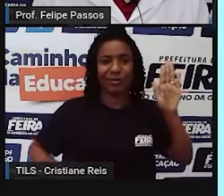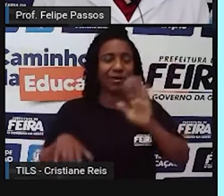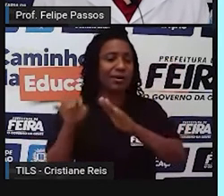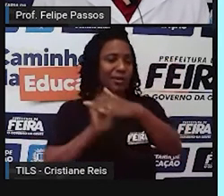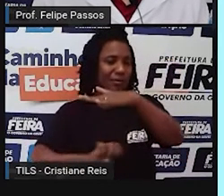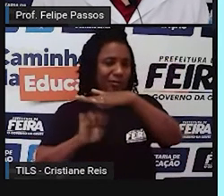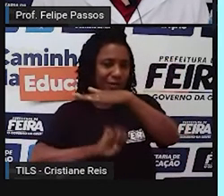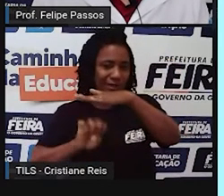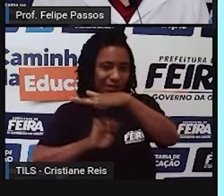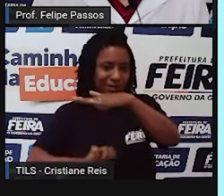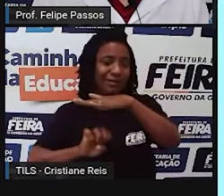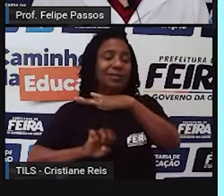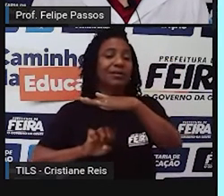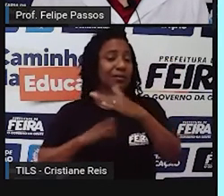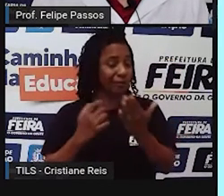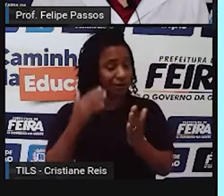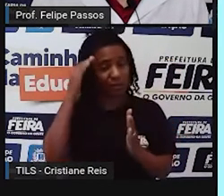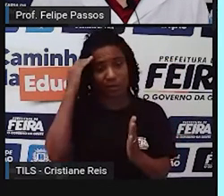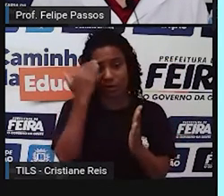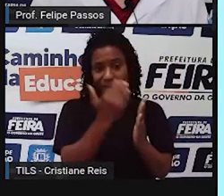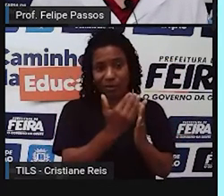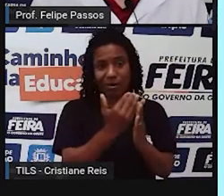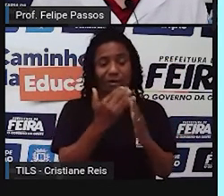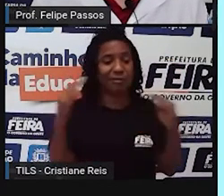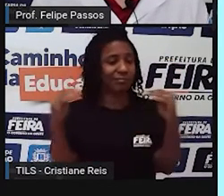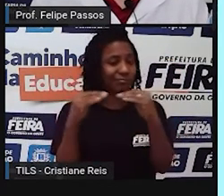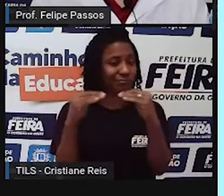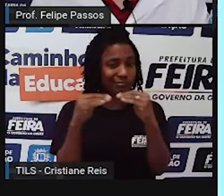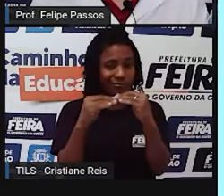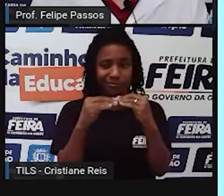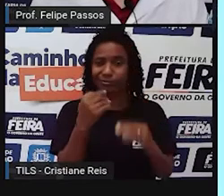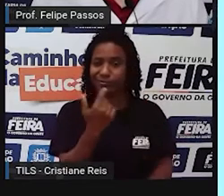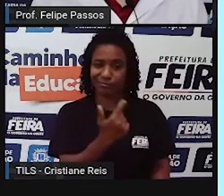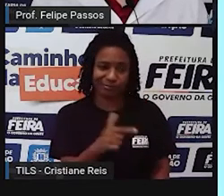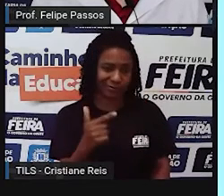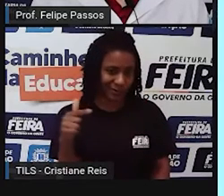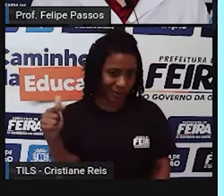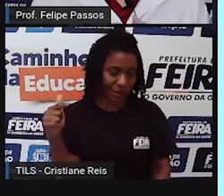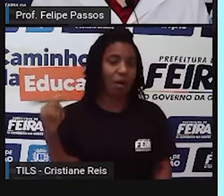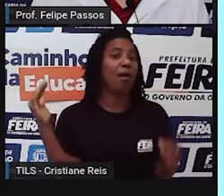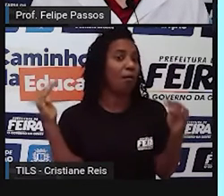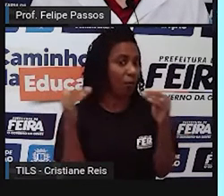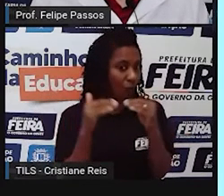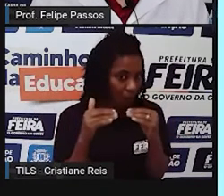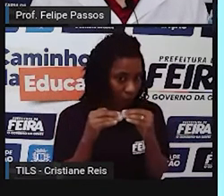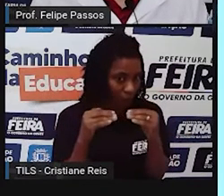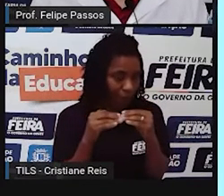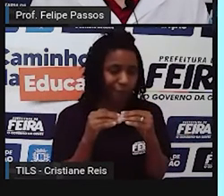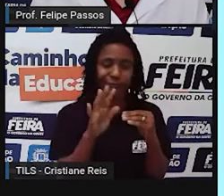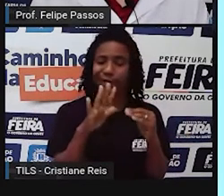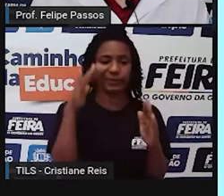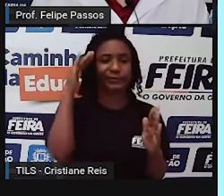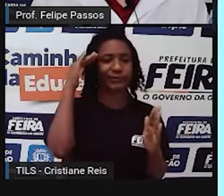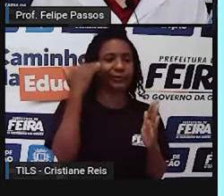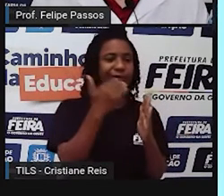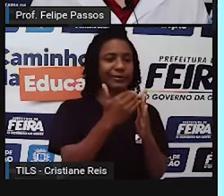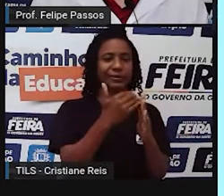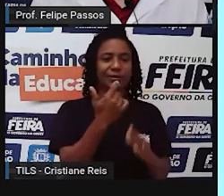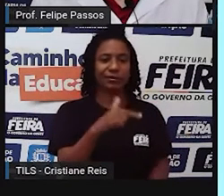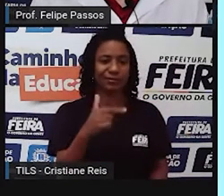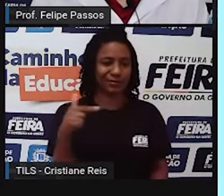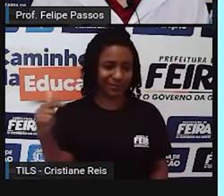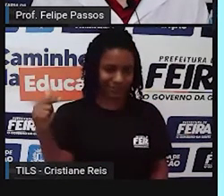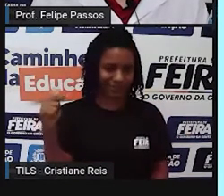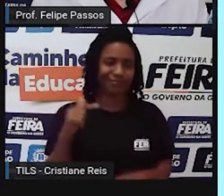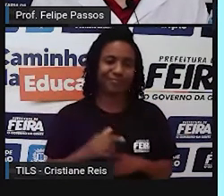concordam até, mas não levam adiante o que a declaração aconselha, o que a declaração traz como o mínimo para que um ser humano